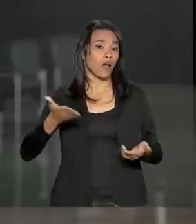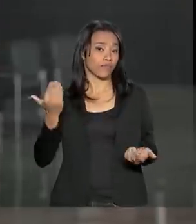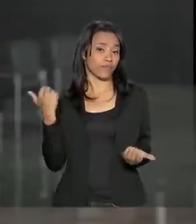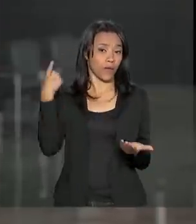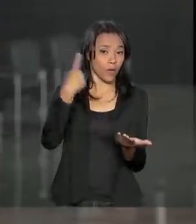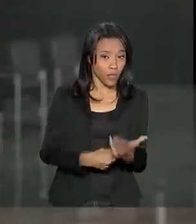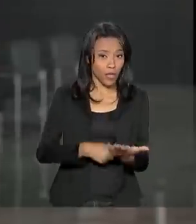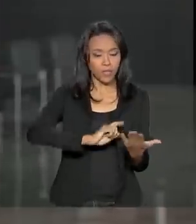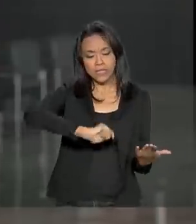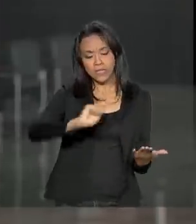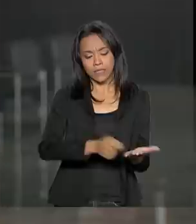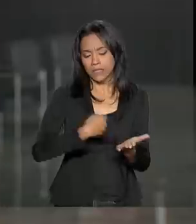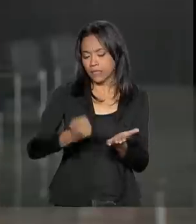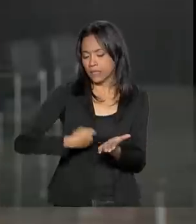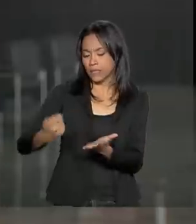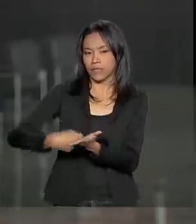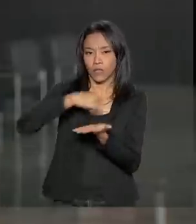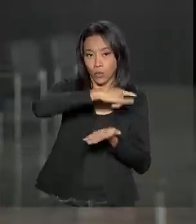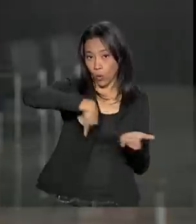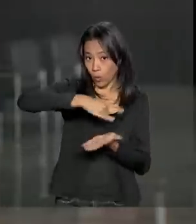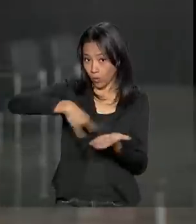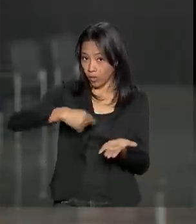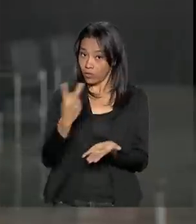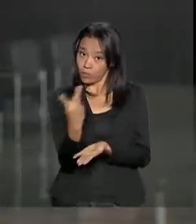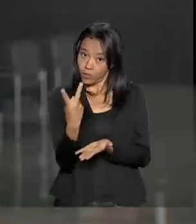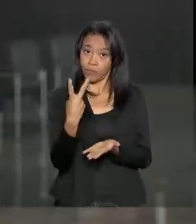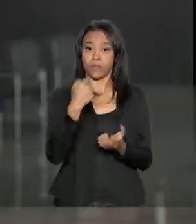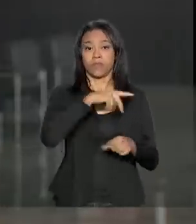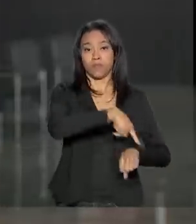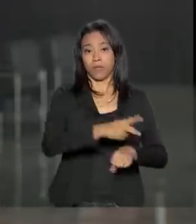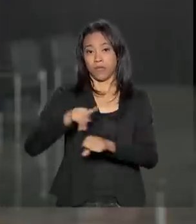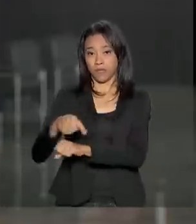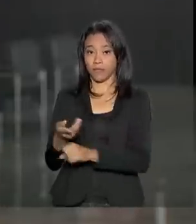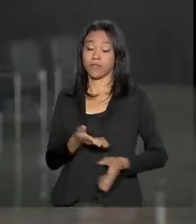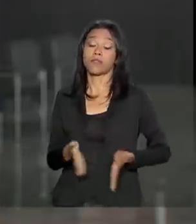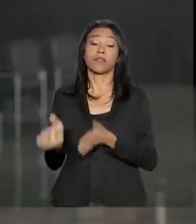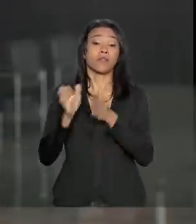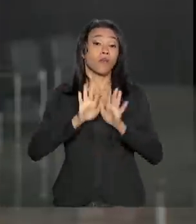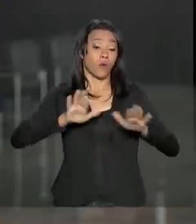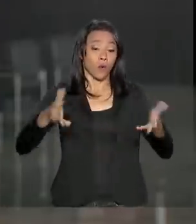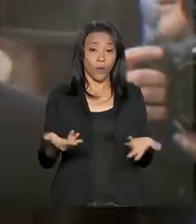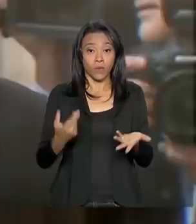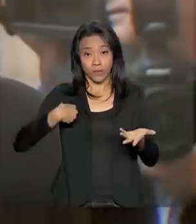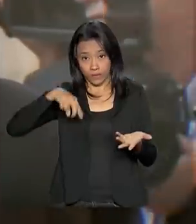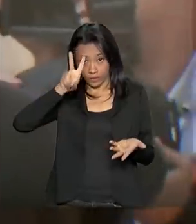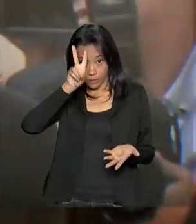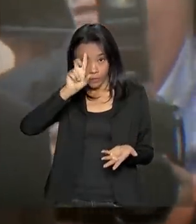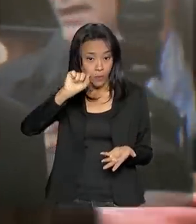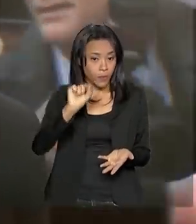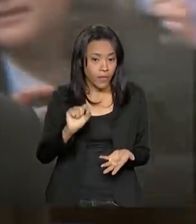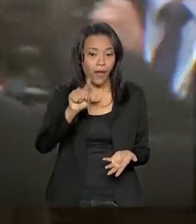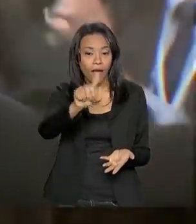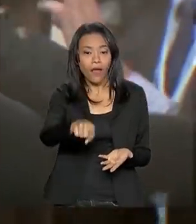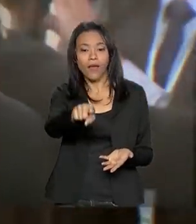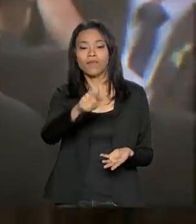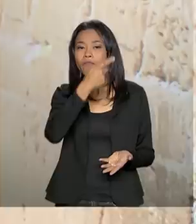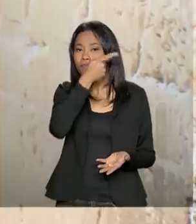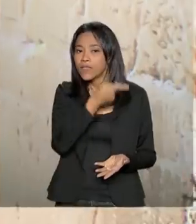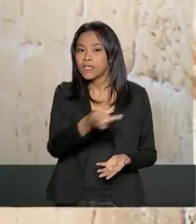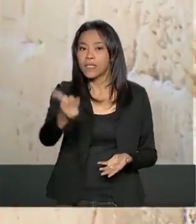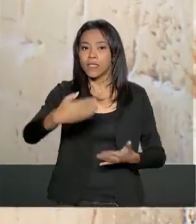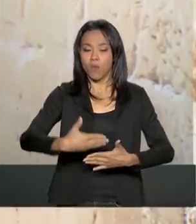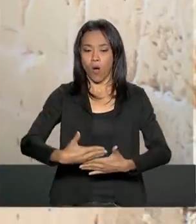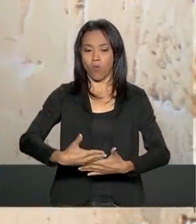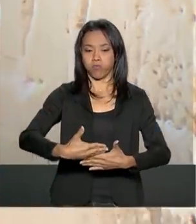assinatura de atos de cooperação entre os dois países. Já nesta segunda-feira, o destaque é a visita ao Muro